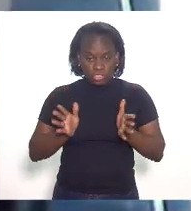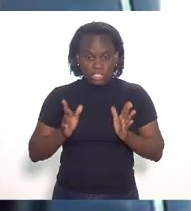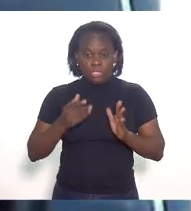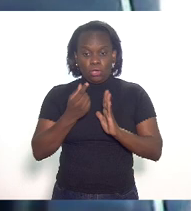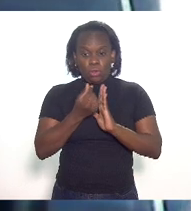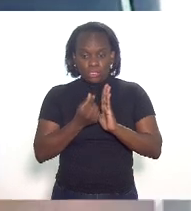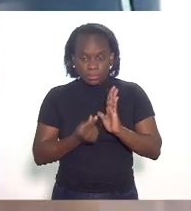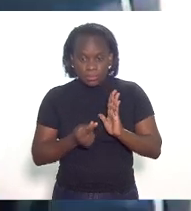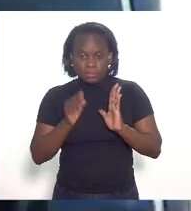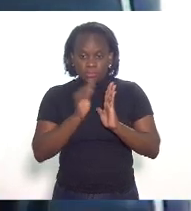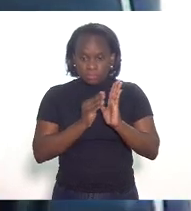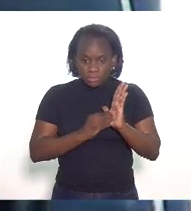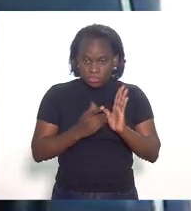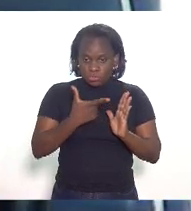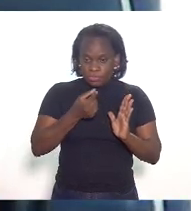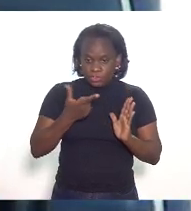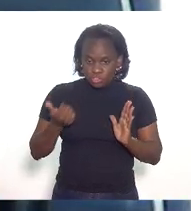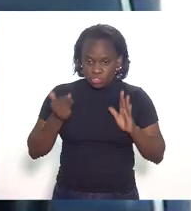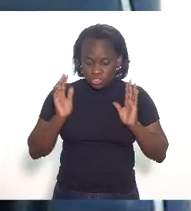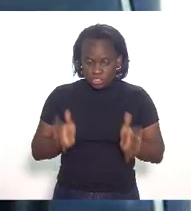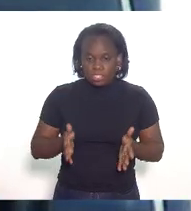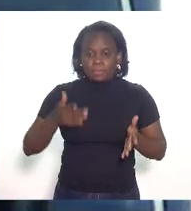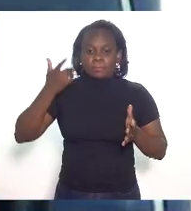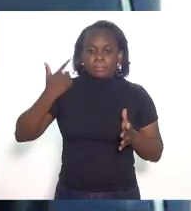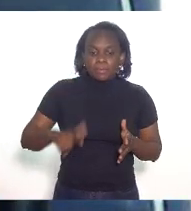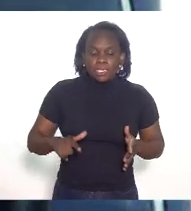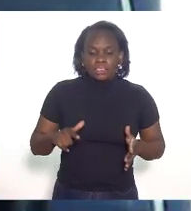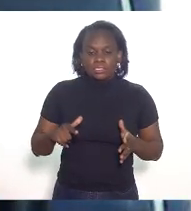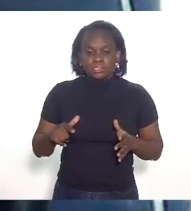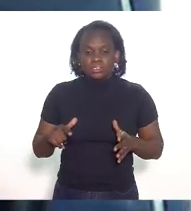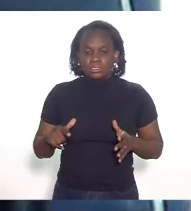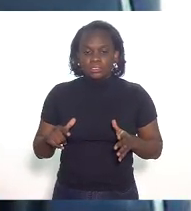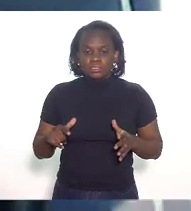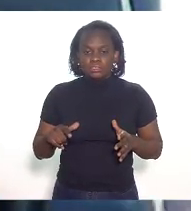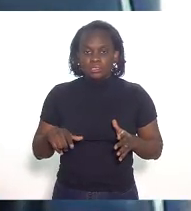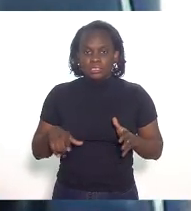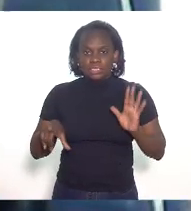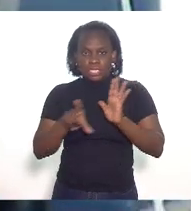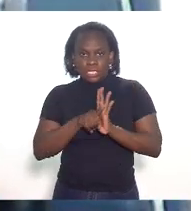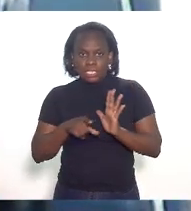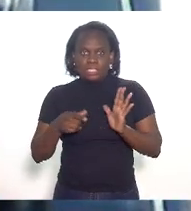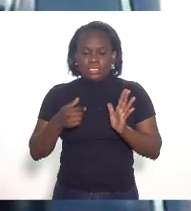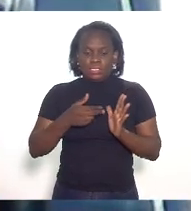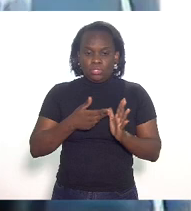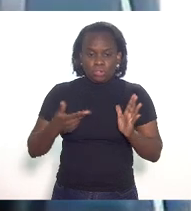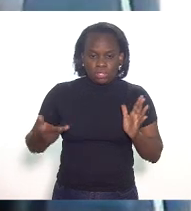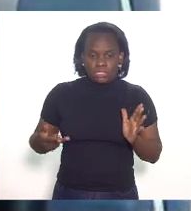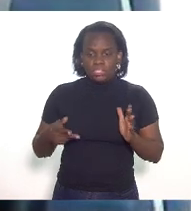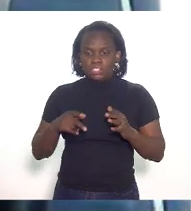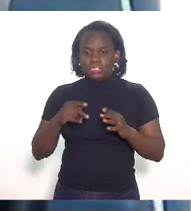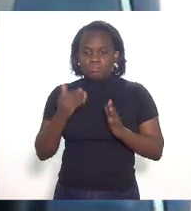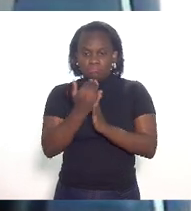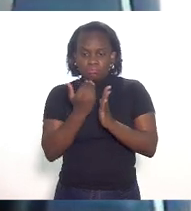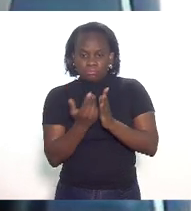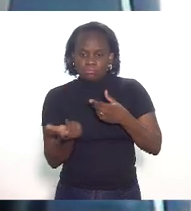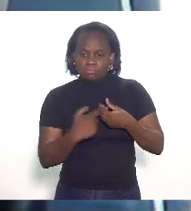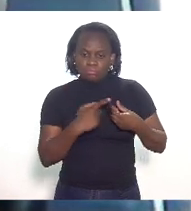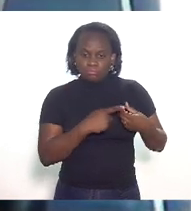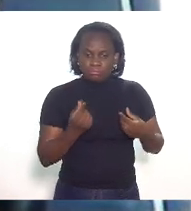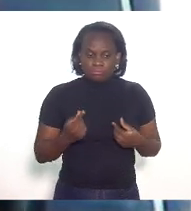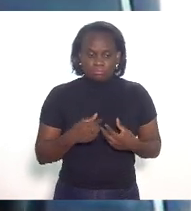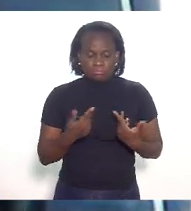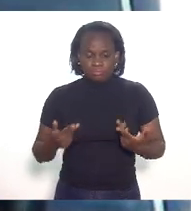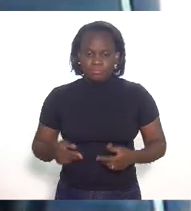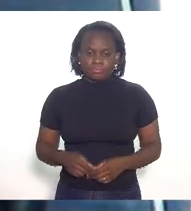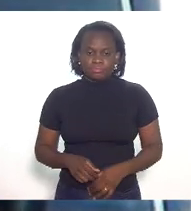orçamento desse ano fora as demais o resto da legislação o regime de recuperação fiscal e tudo mais